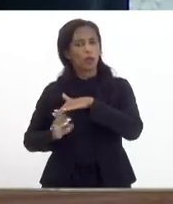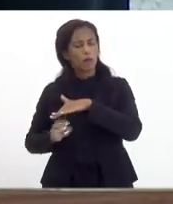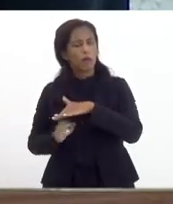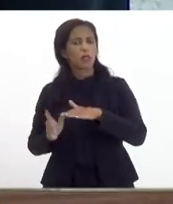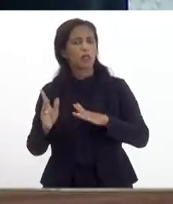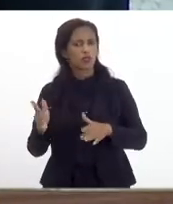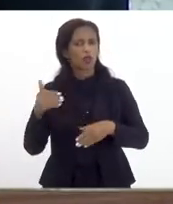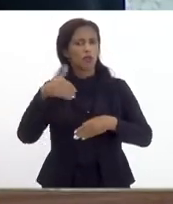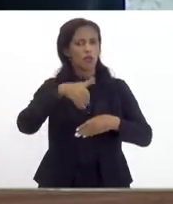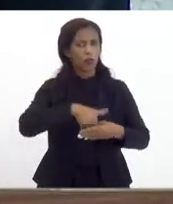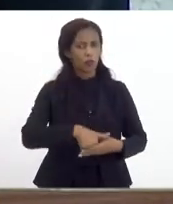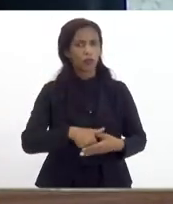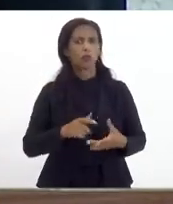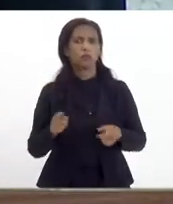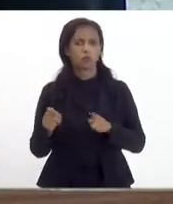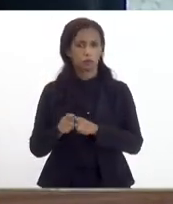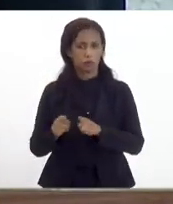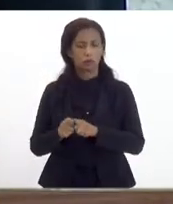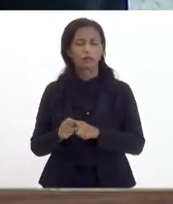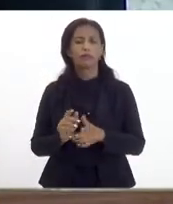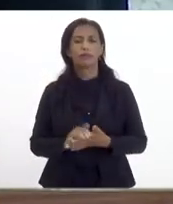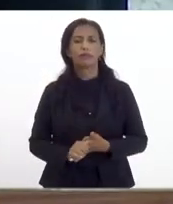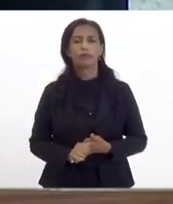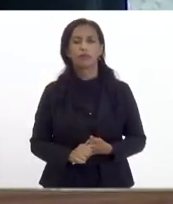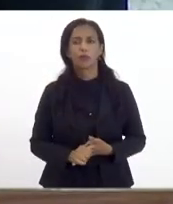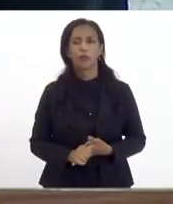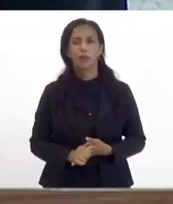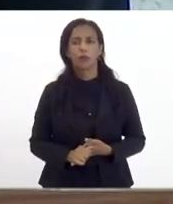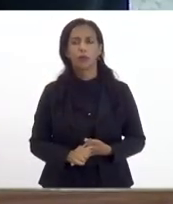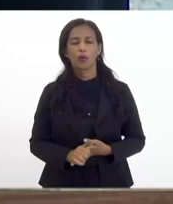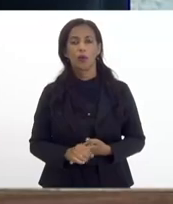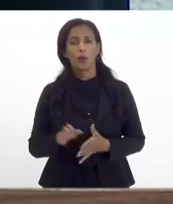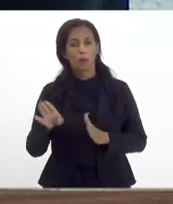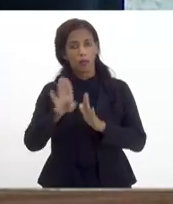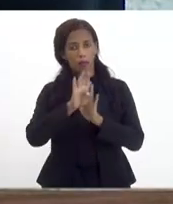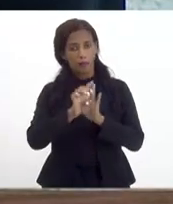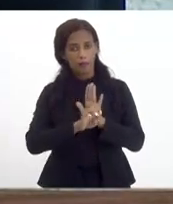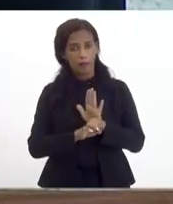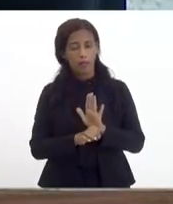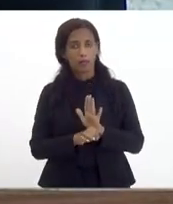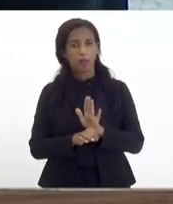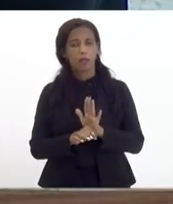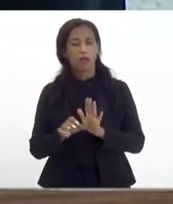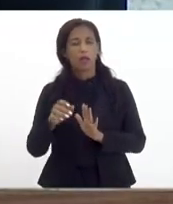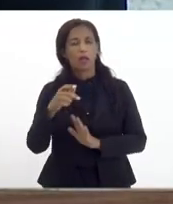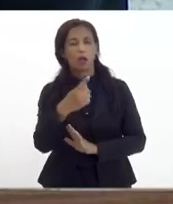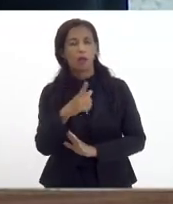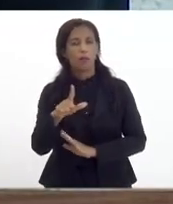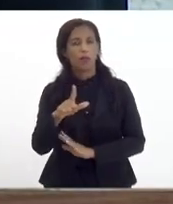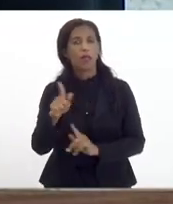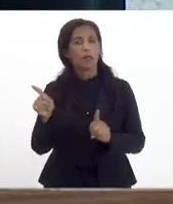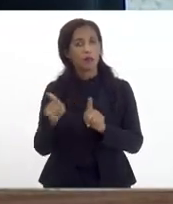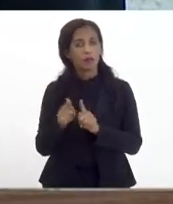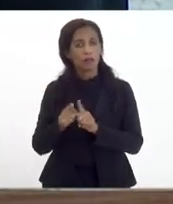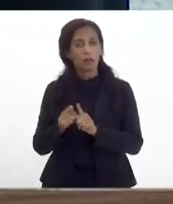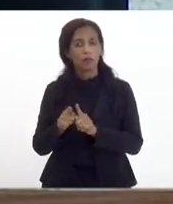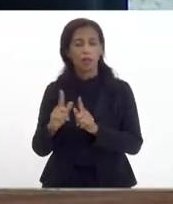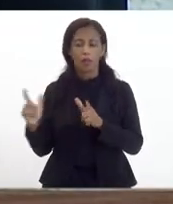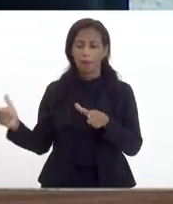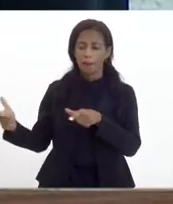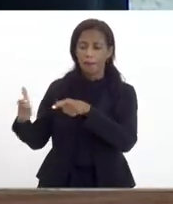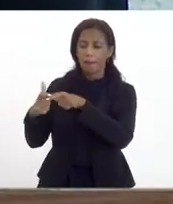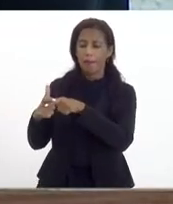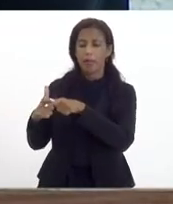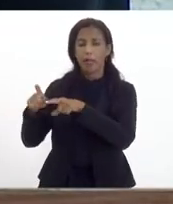votamos e voltamos a votar uma emenda ao projeto que concedeu isenção para os pequenos